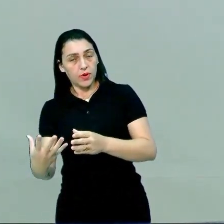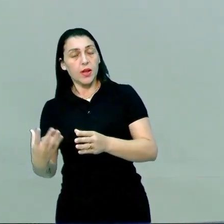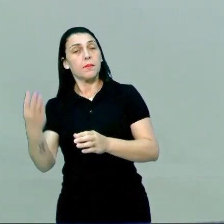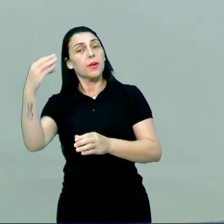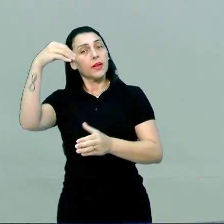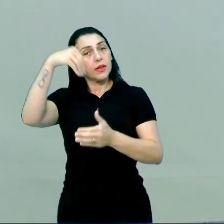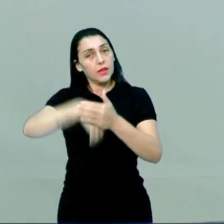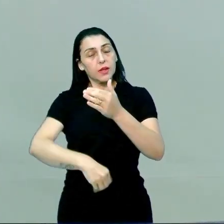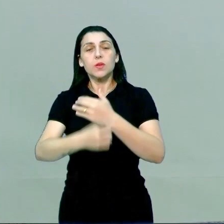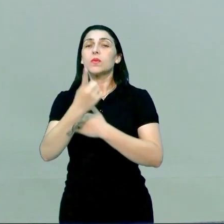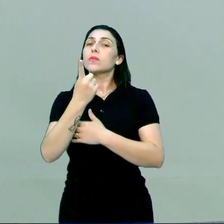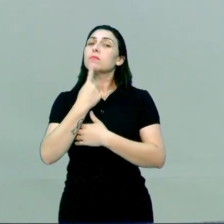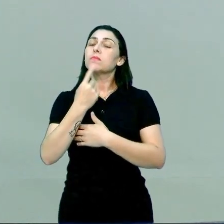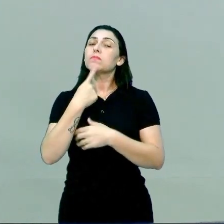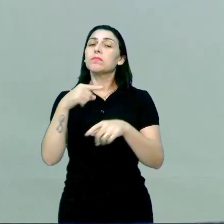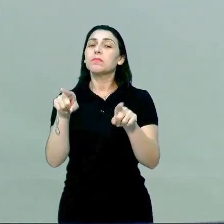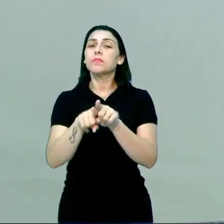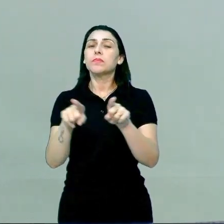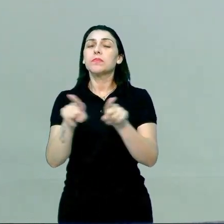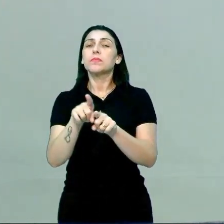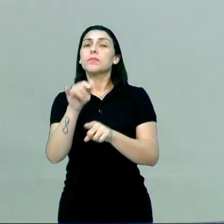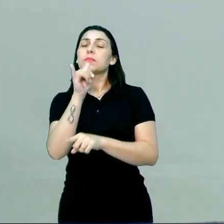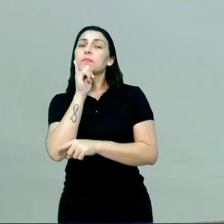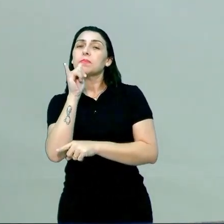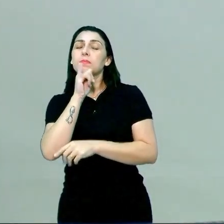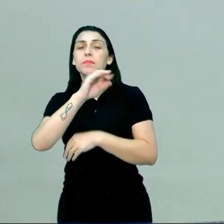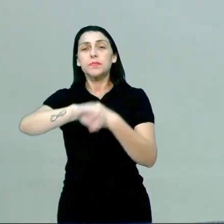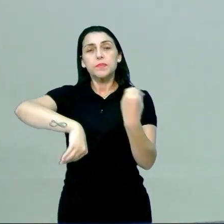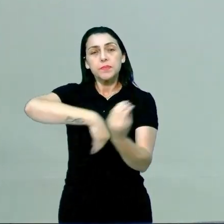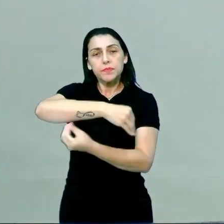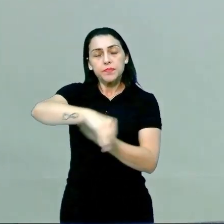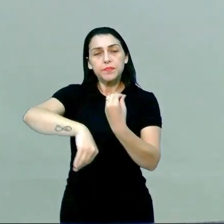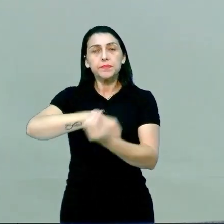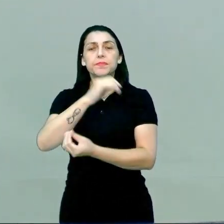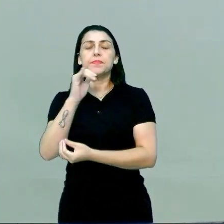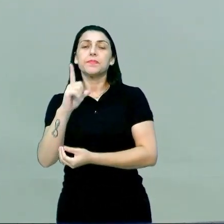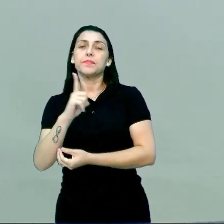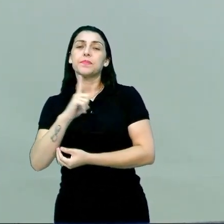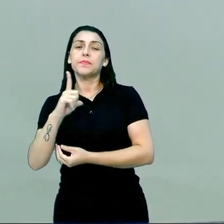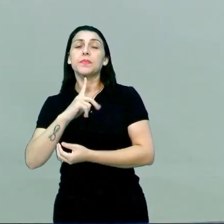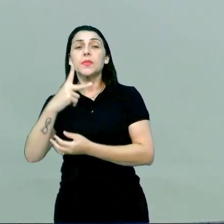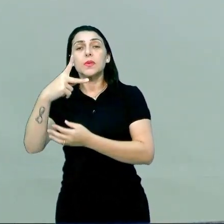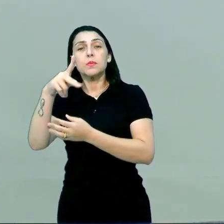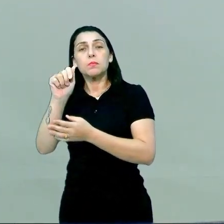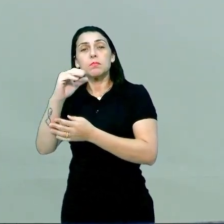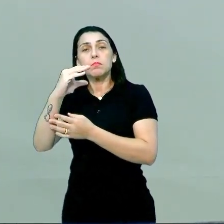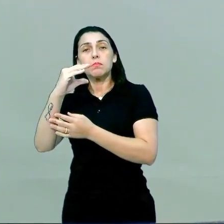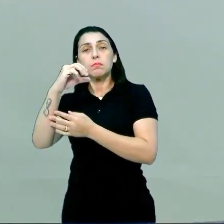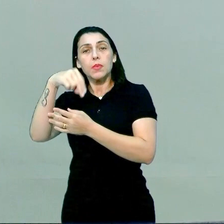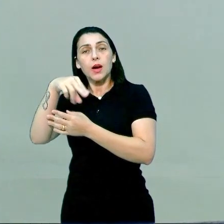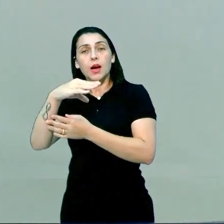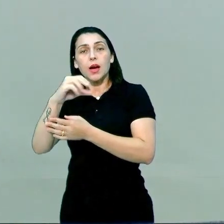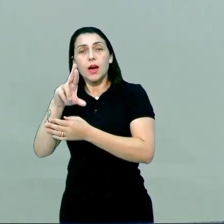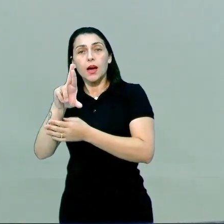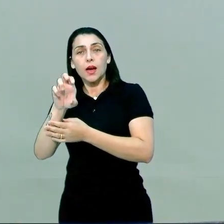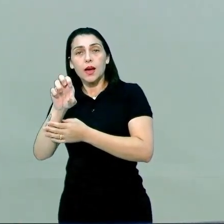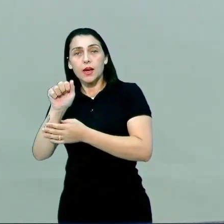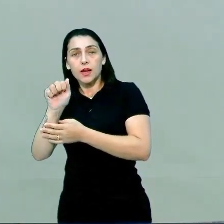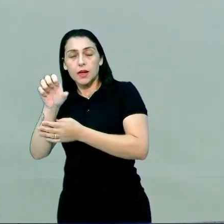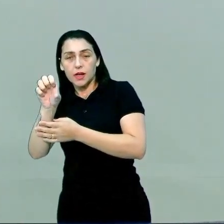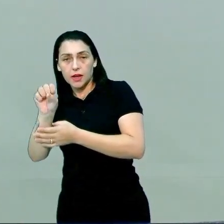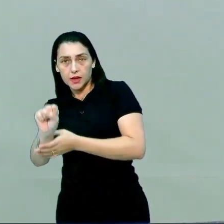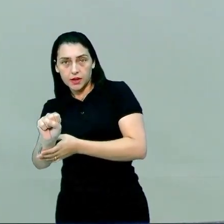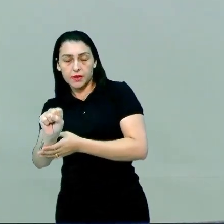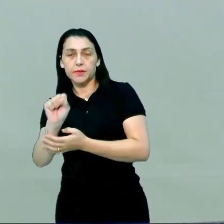E para dentro do sangue. Um exemplo de uma glândula mista. Temos aí o pâncreas. O pâncreas, ele é